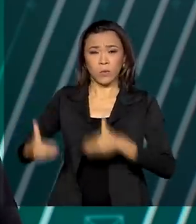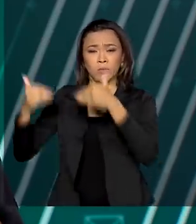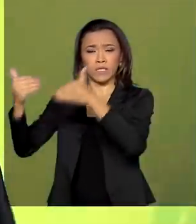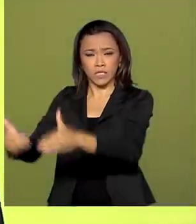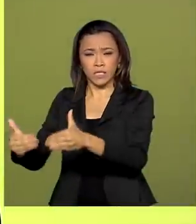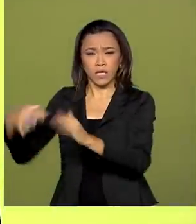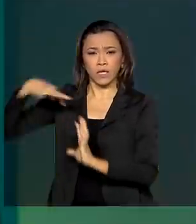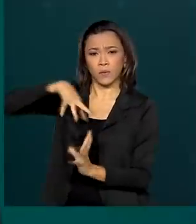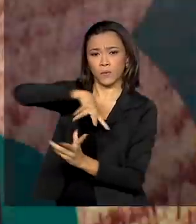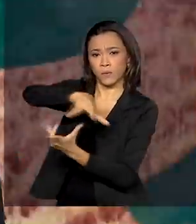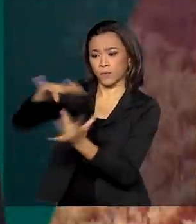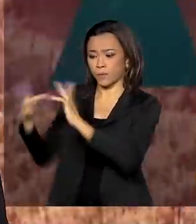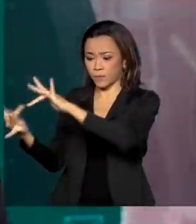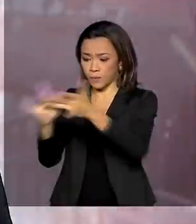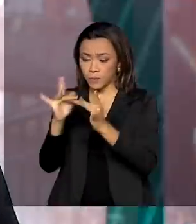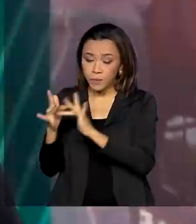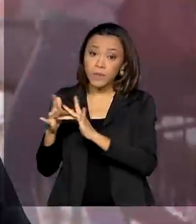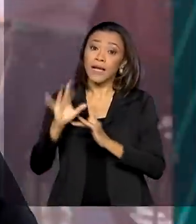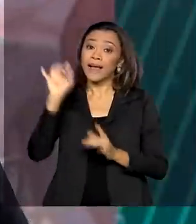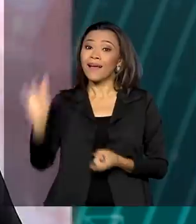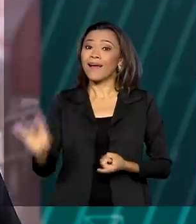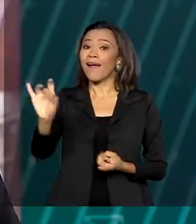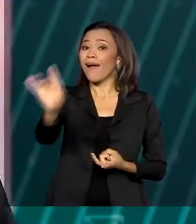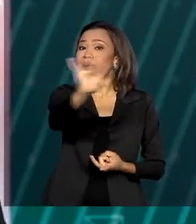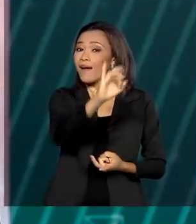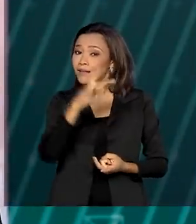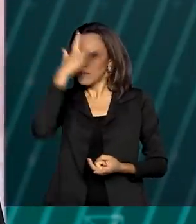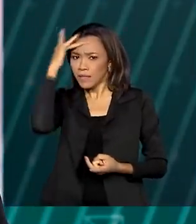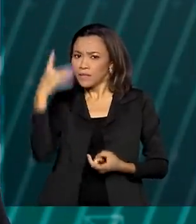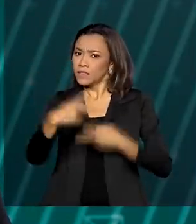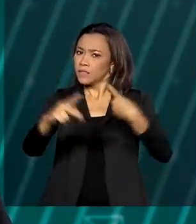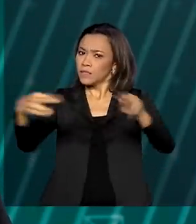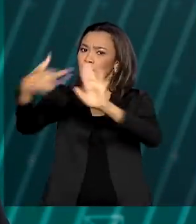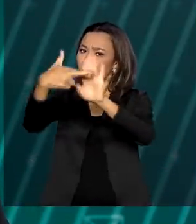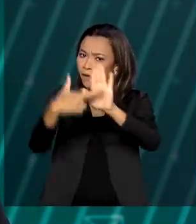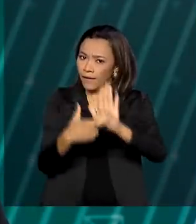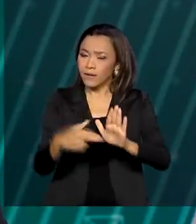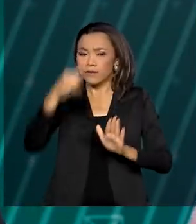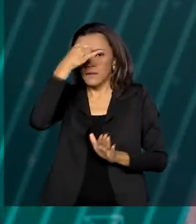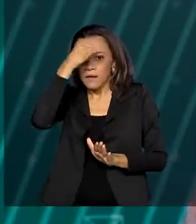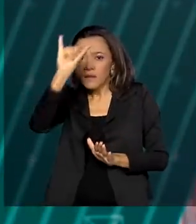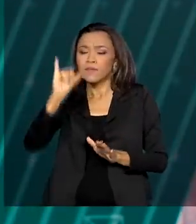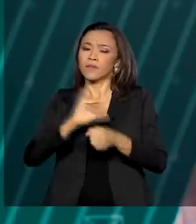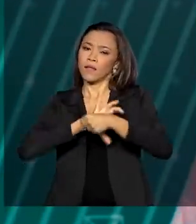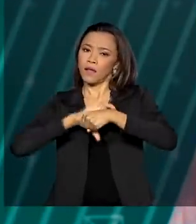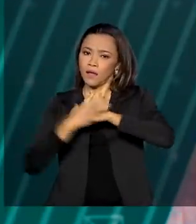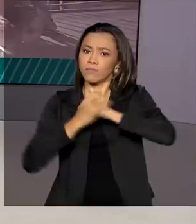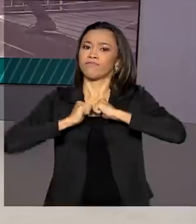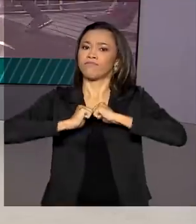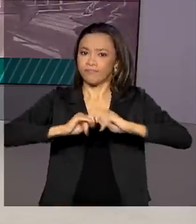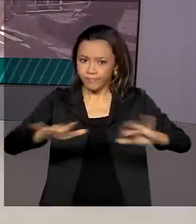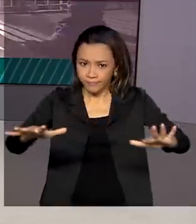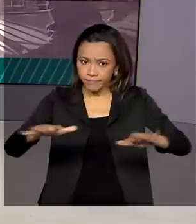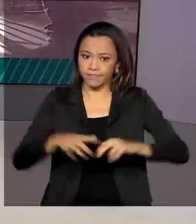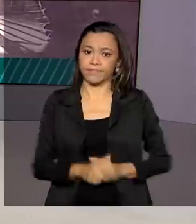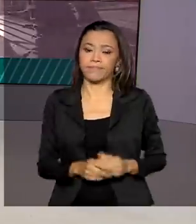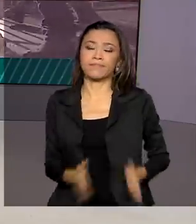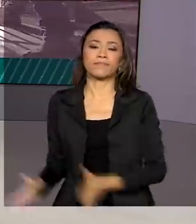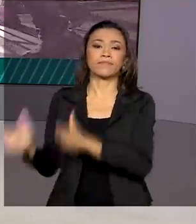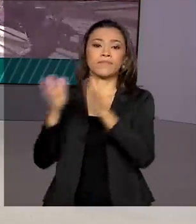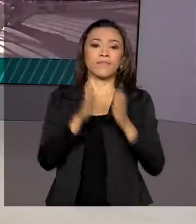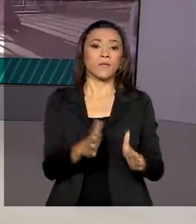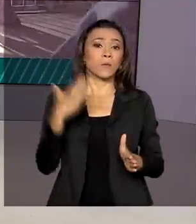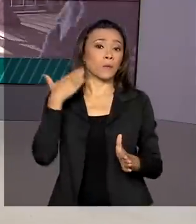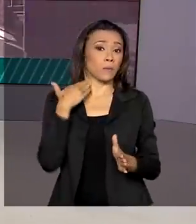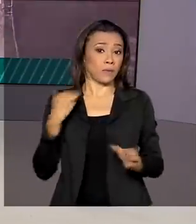cada país adotará os protocolos sanitários para evitar a propagação da Covid-19. A Caixa